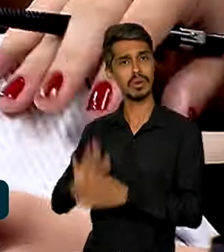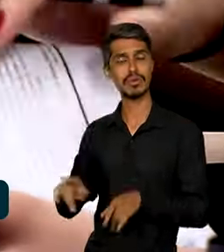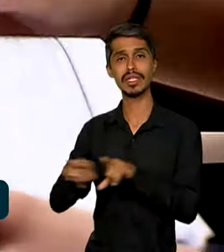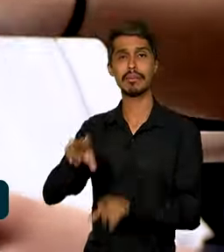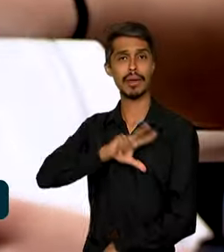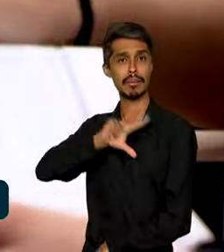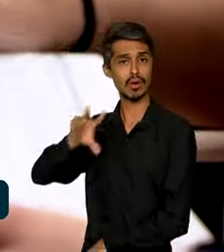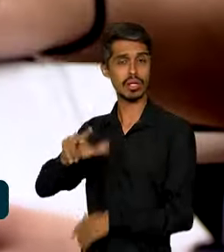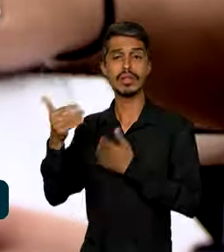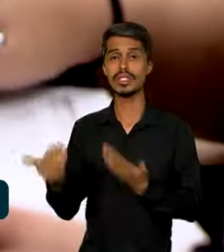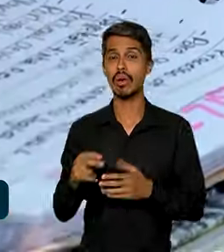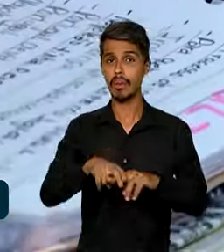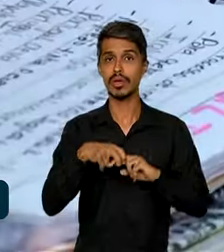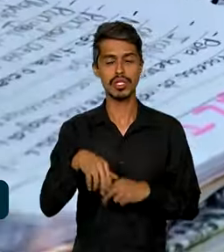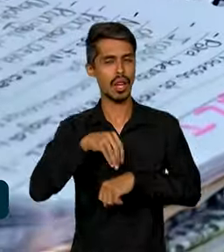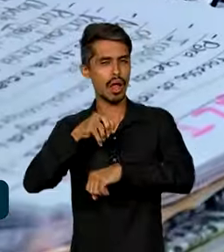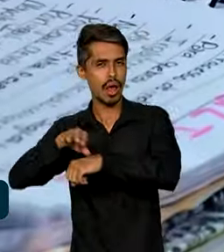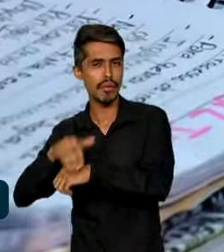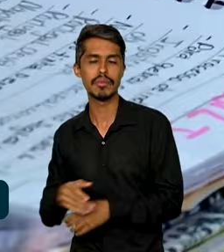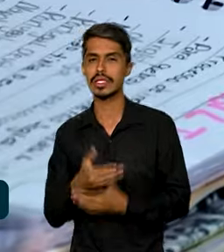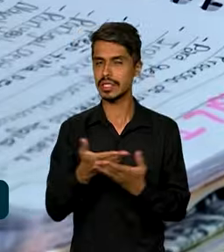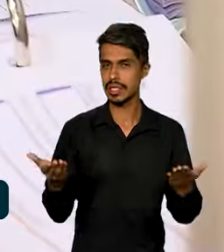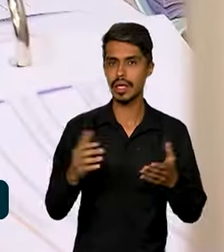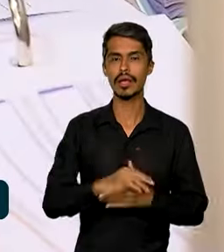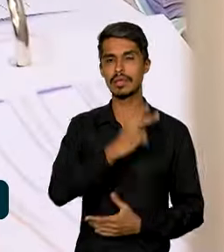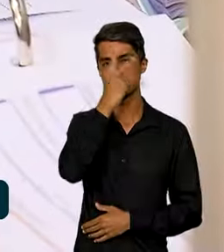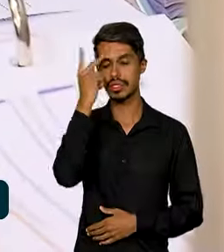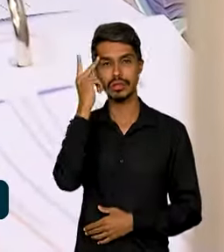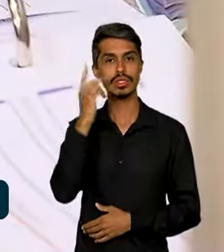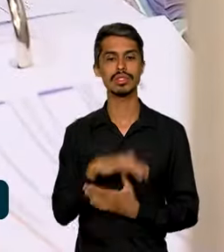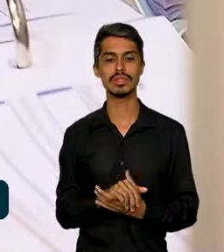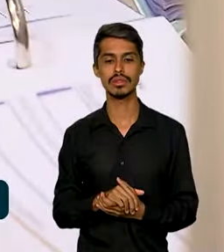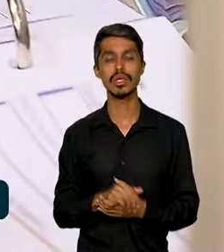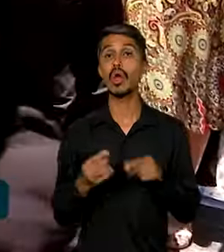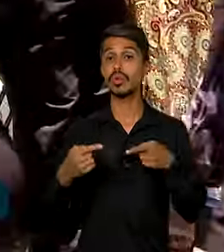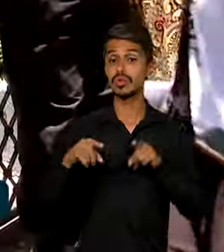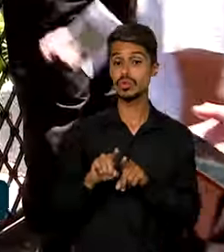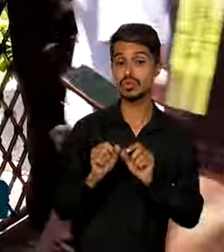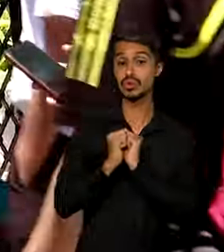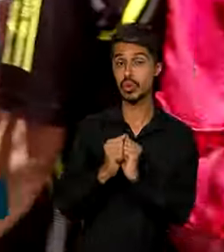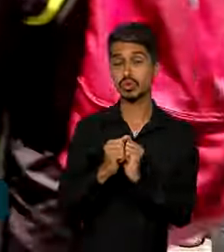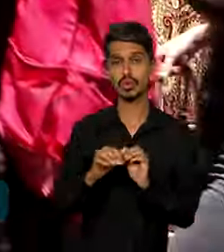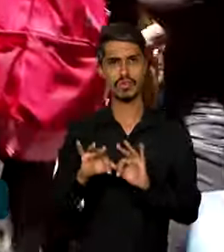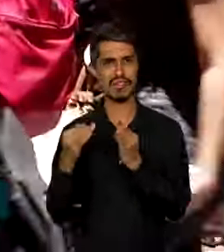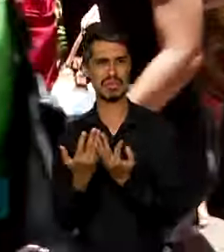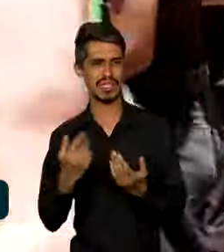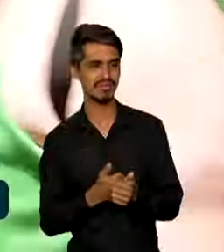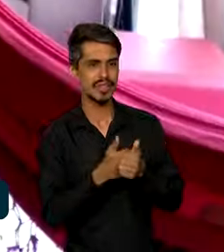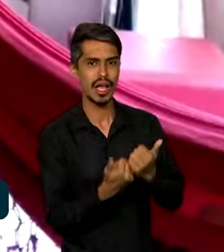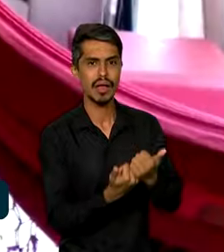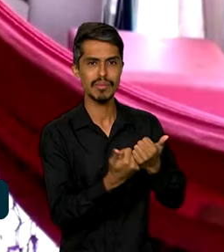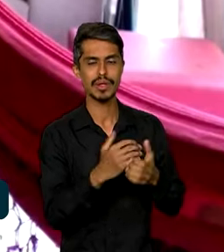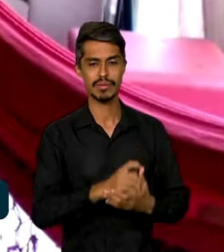Portugal. Por isso, as dicas se estendem também àqueles que estão ao lado dos estudantes nessa fase tão importante da